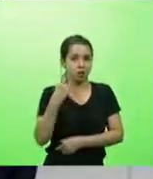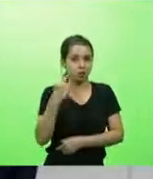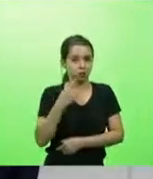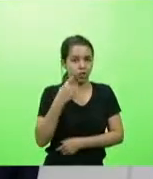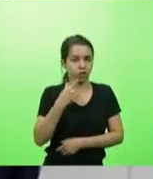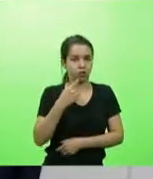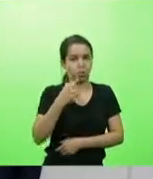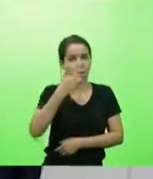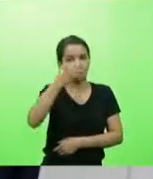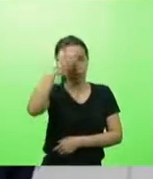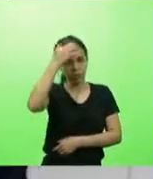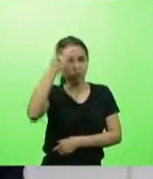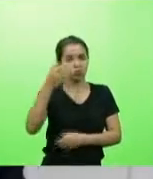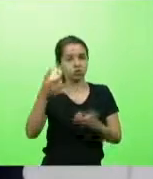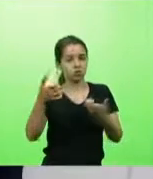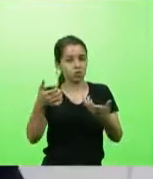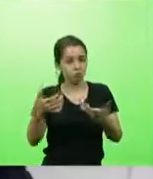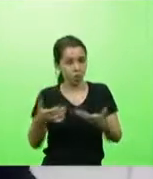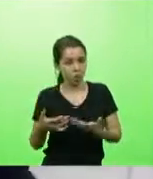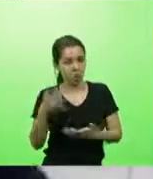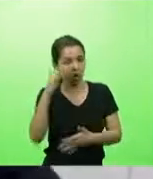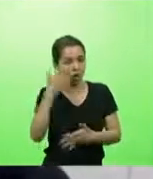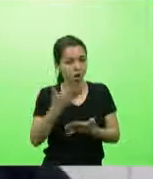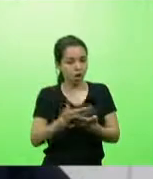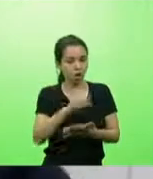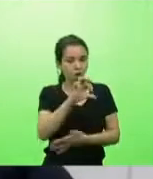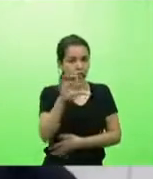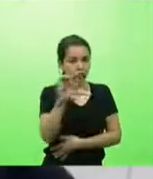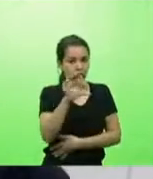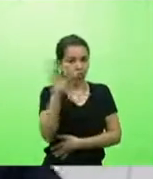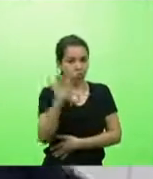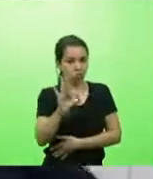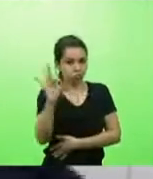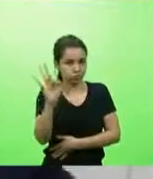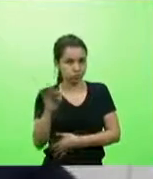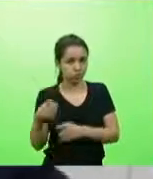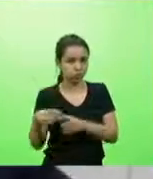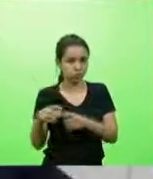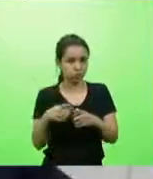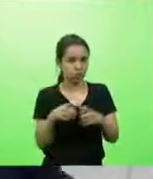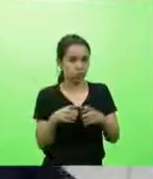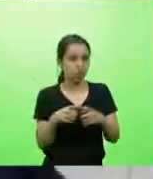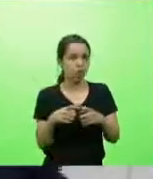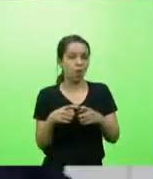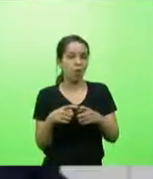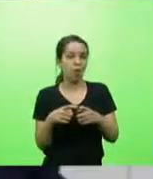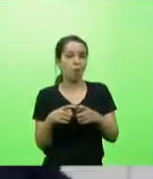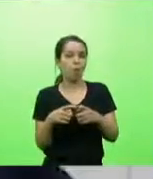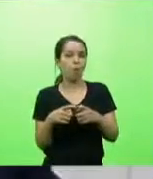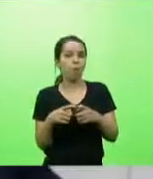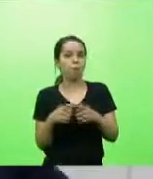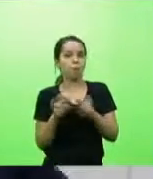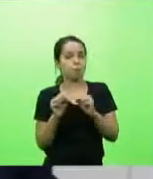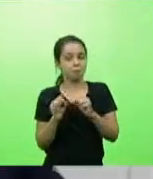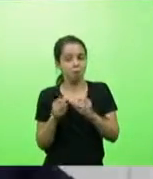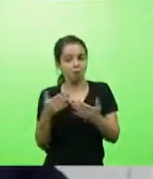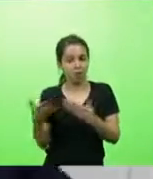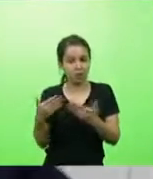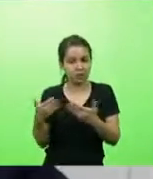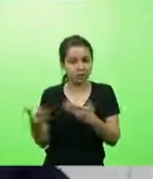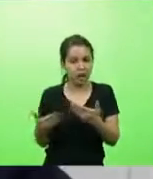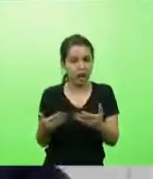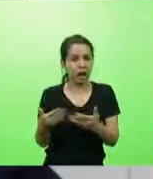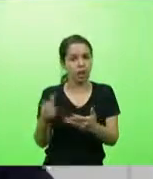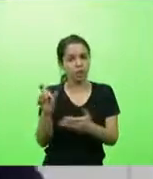% dos municípios liberaram para que os médicos, junto com o paciente, vejam o que é melhor